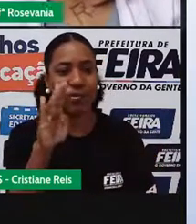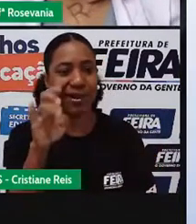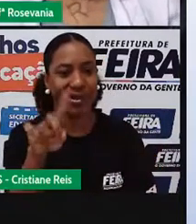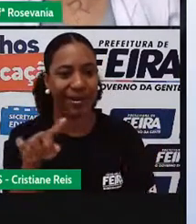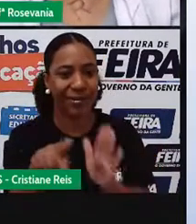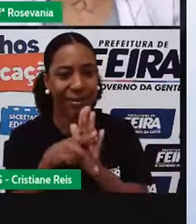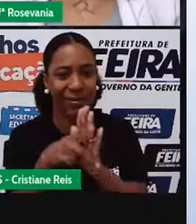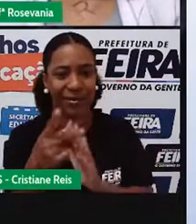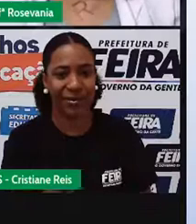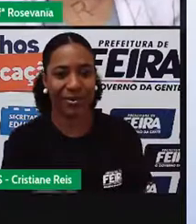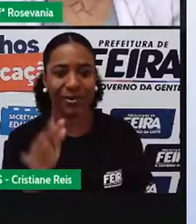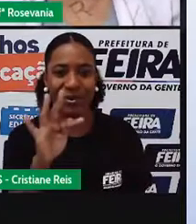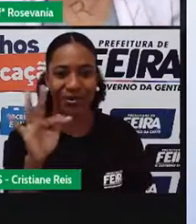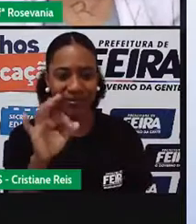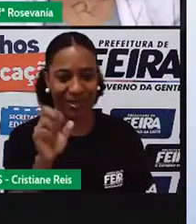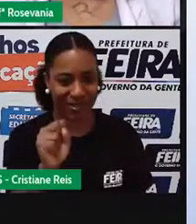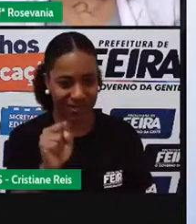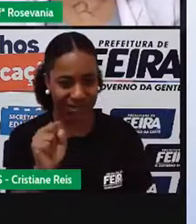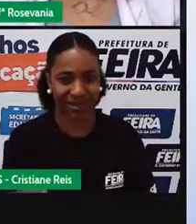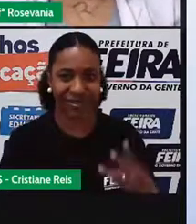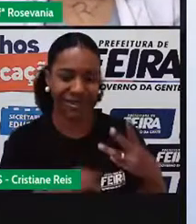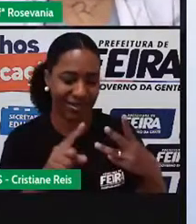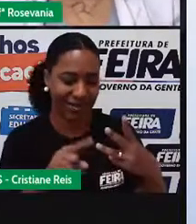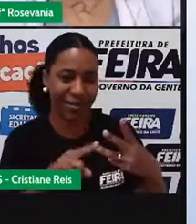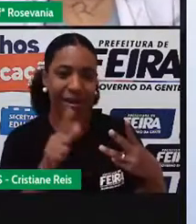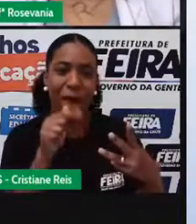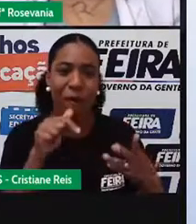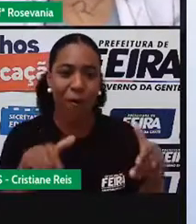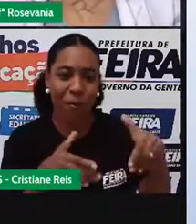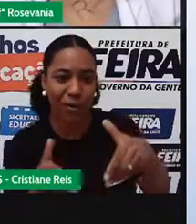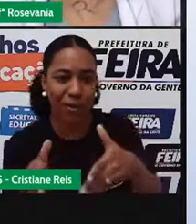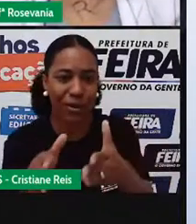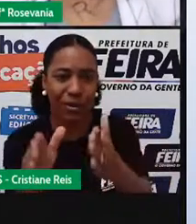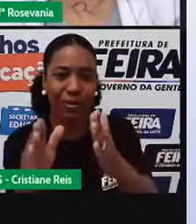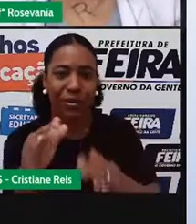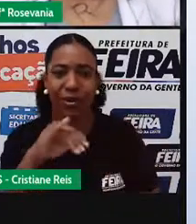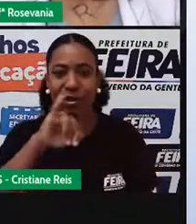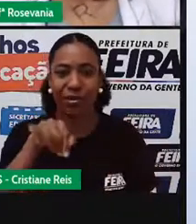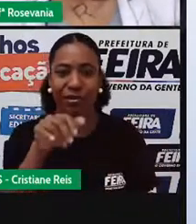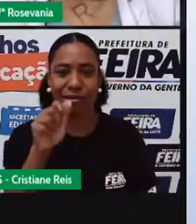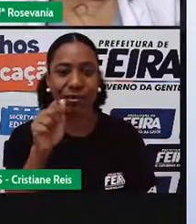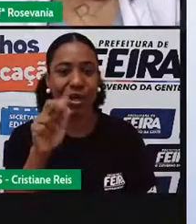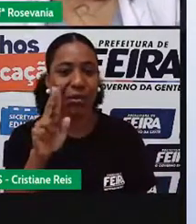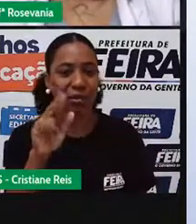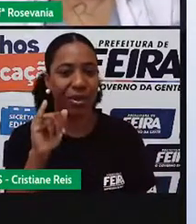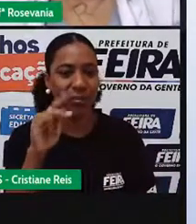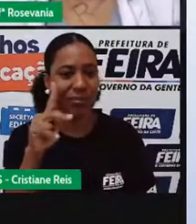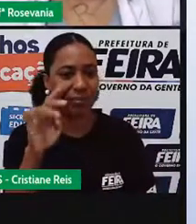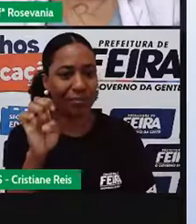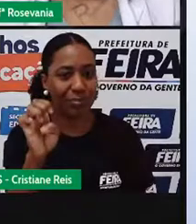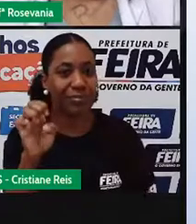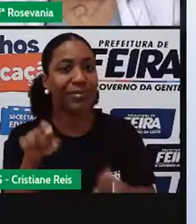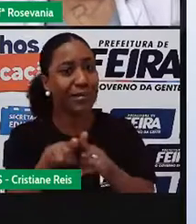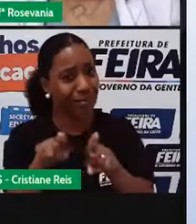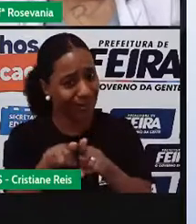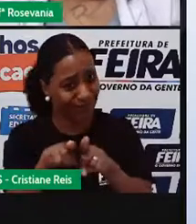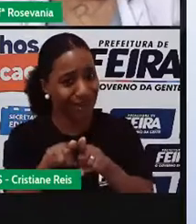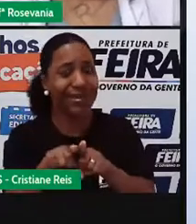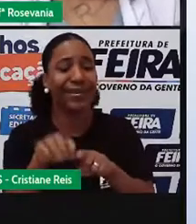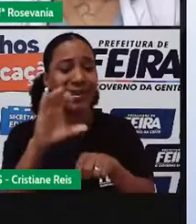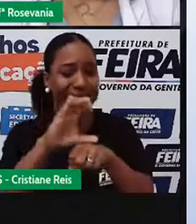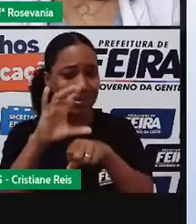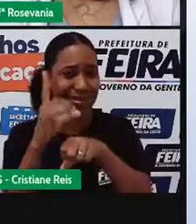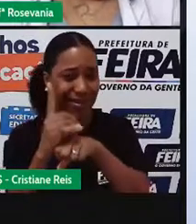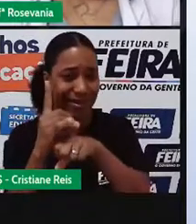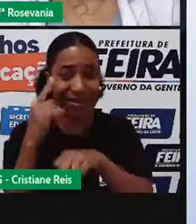rio Jacuípe, que é lá do Morro, né, de Chapéu, né, na Espada Diamantina, e que é considerado, né, o maior rio que a gente tem